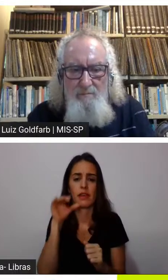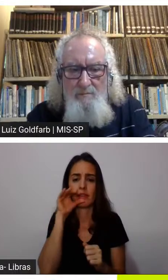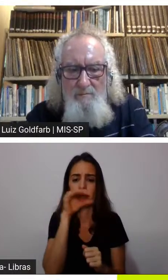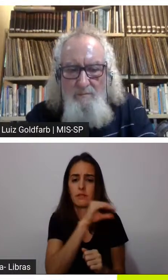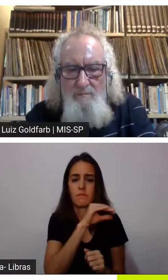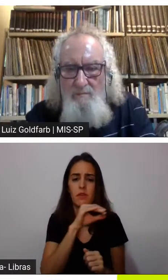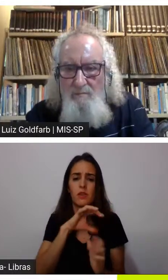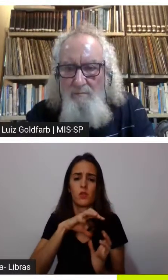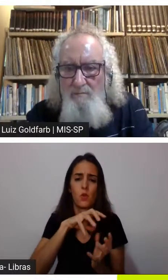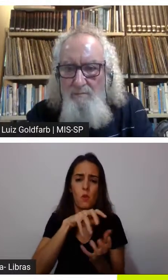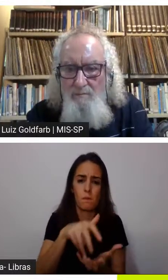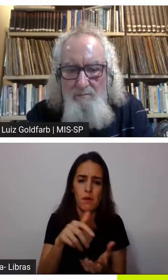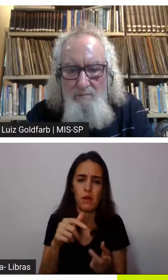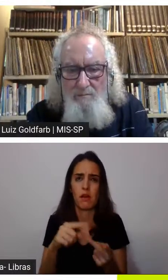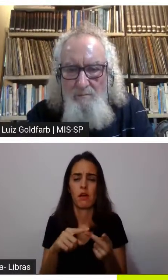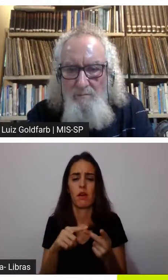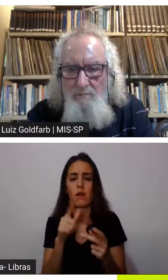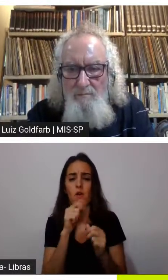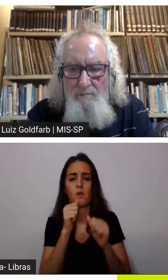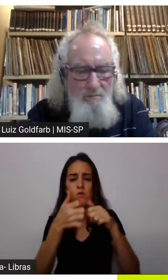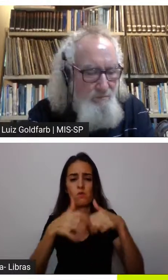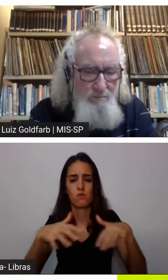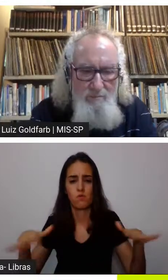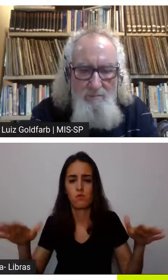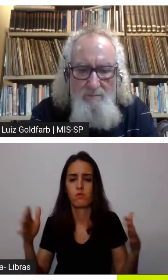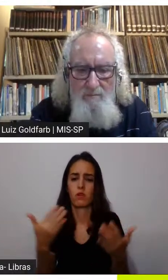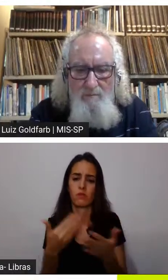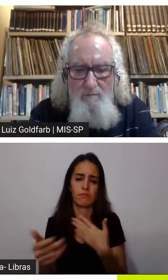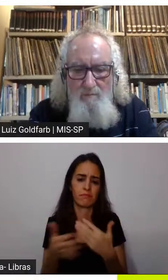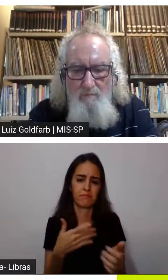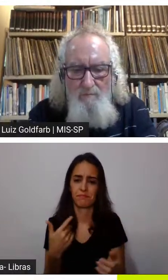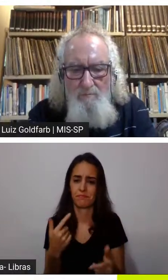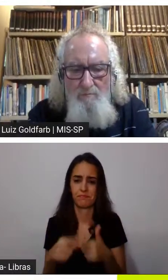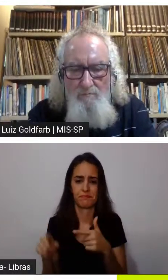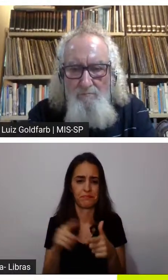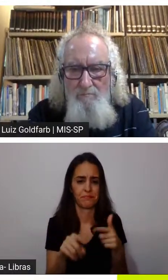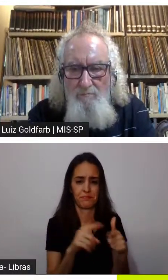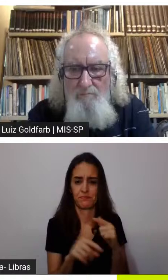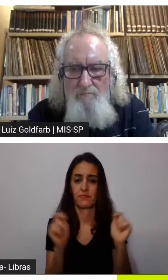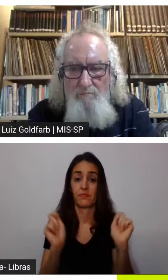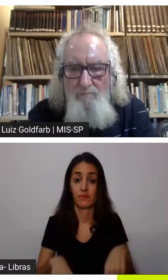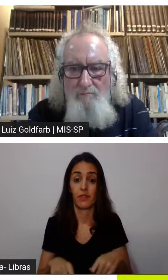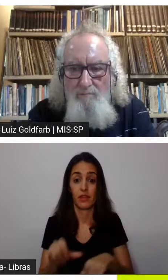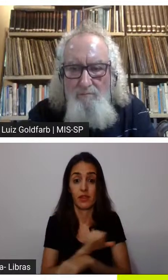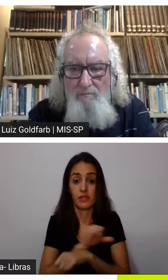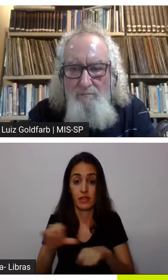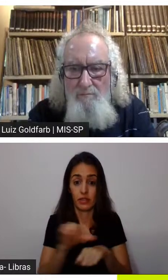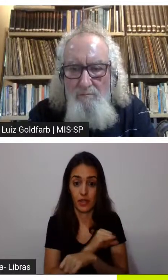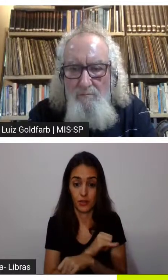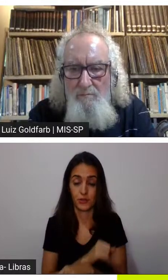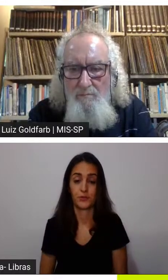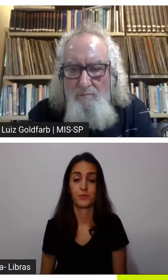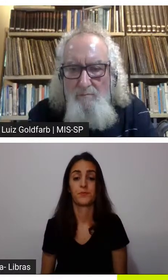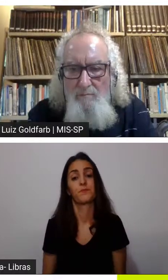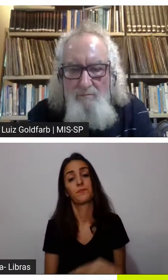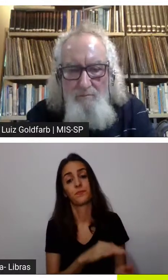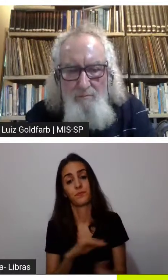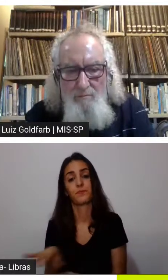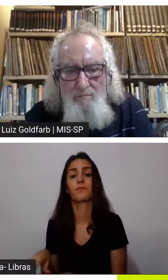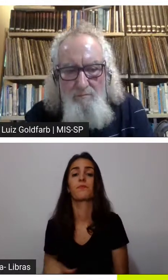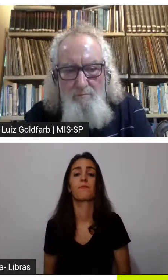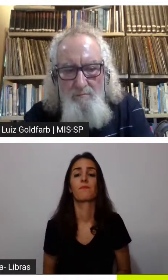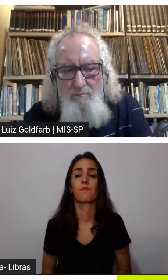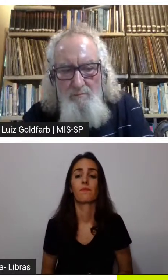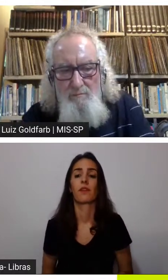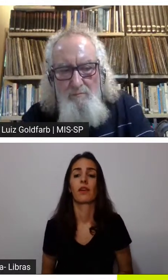oceanos enfim né por onde a gente poderia começar tem inclusive um TED Talk que é super interessante que é como os